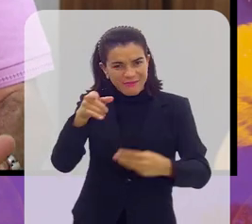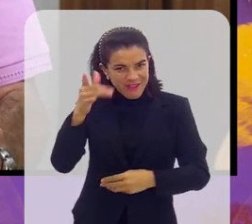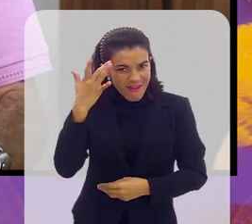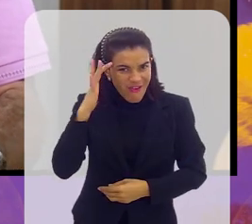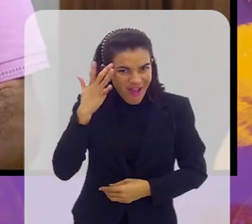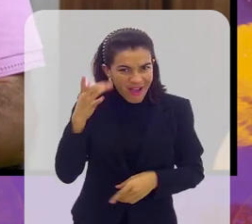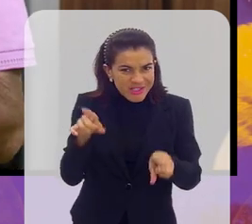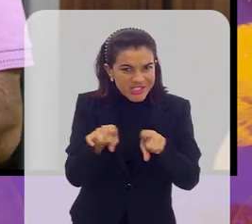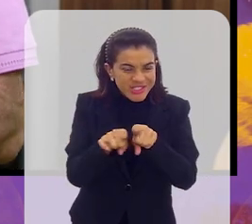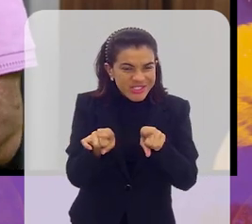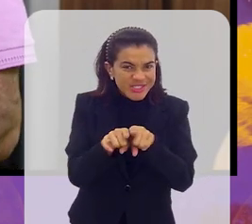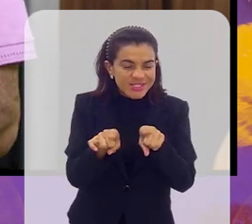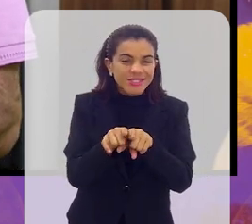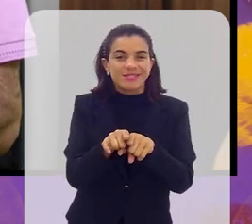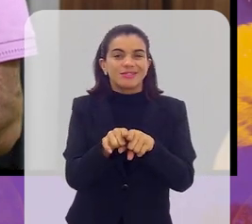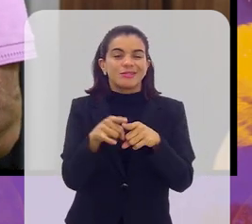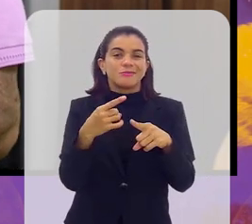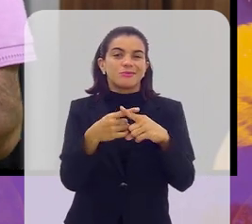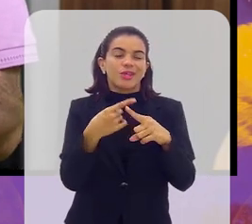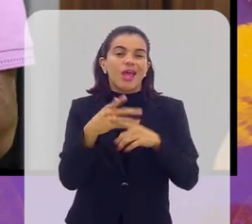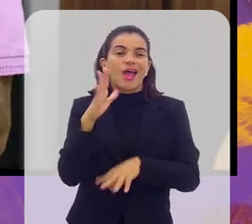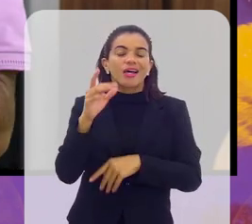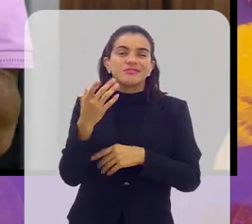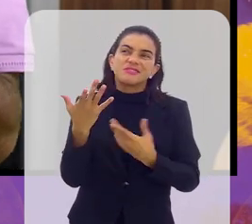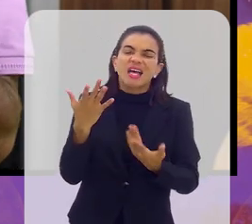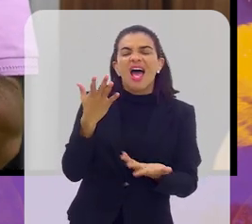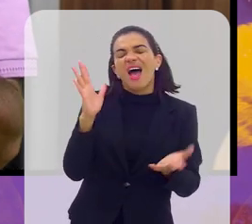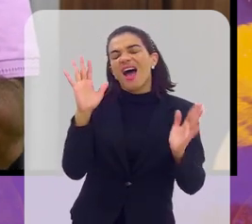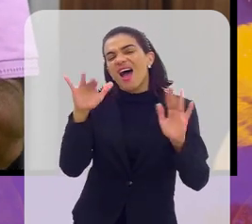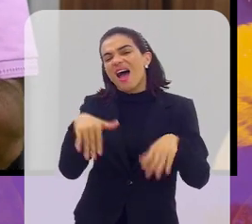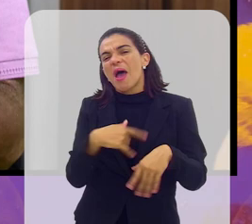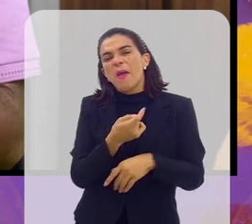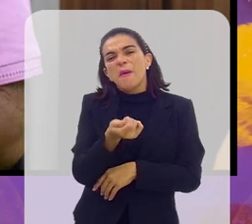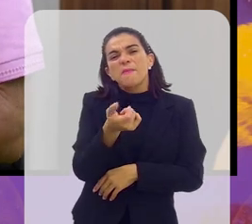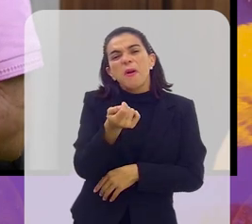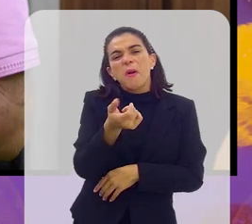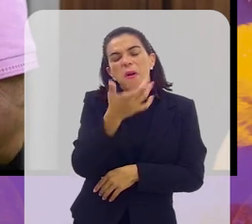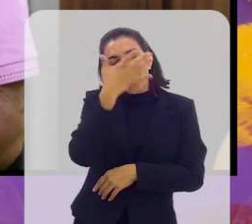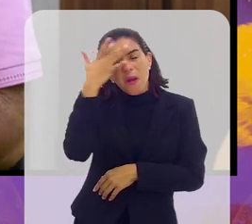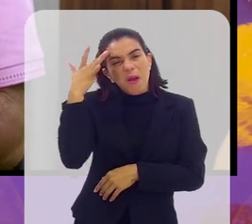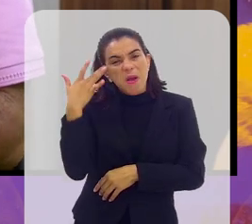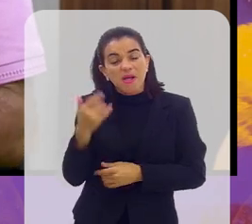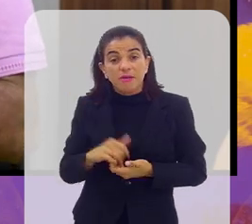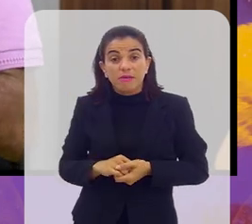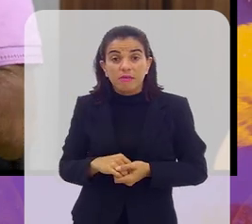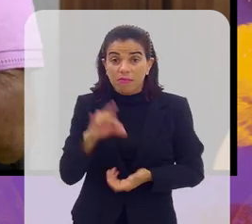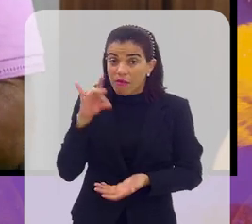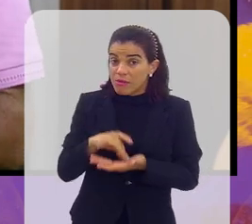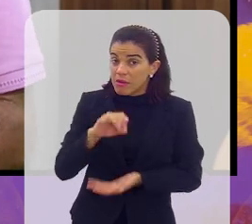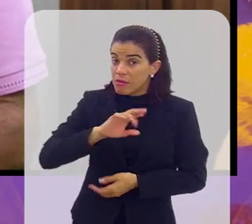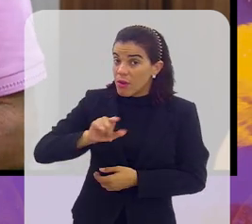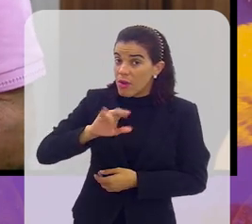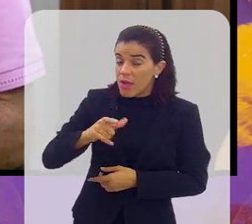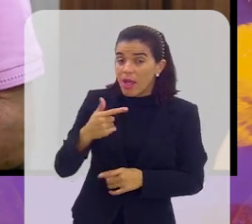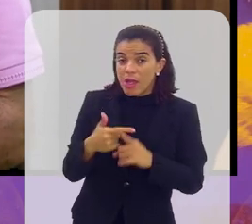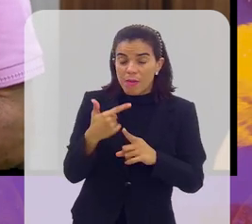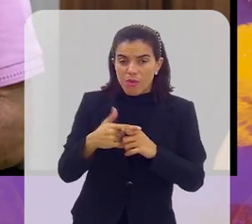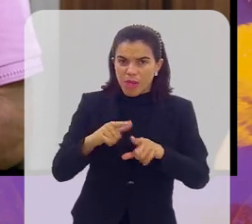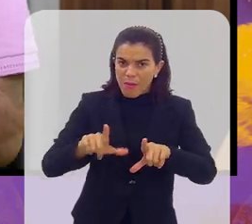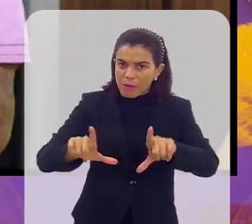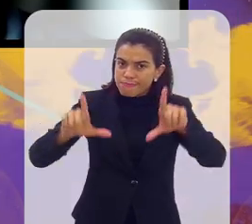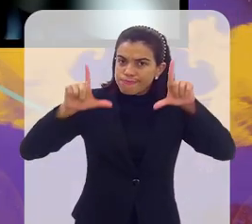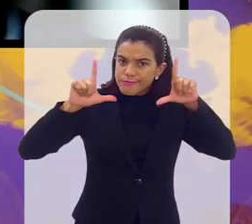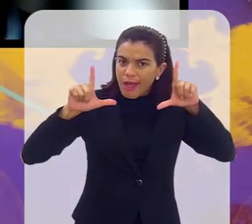acho isso muito importante, você não acha também, mesmo sendo o número de pessoas, às vezes podem pensar assim, ah, é pequeno e tal, o que na realidade não é,